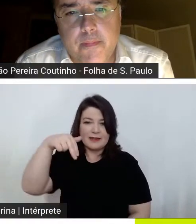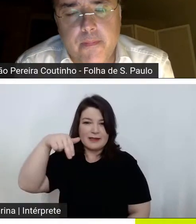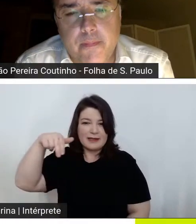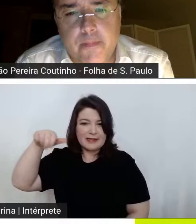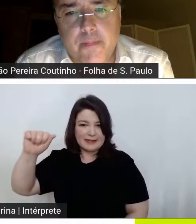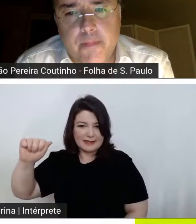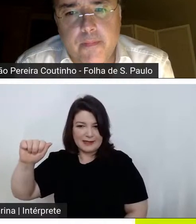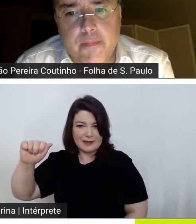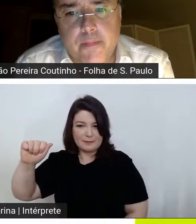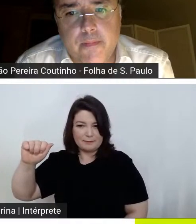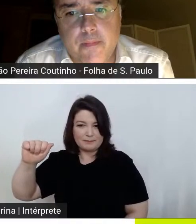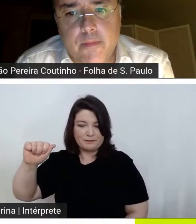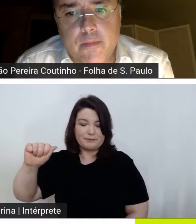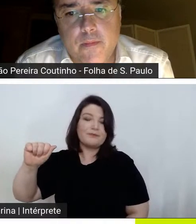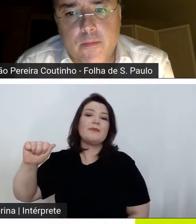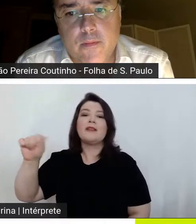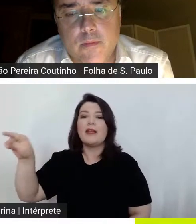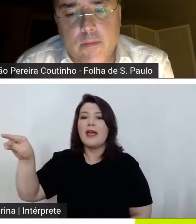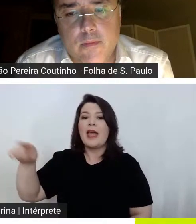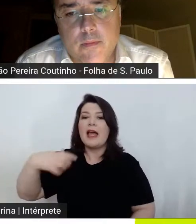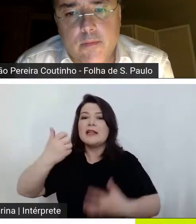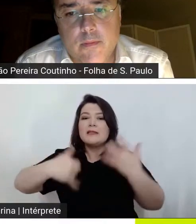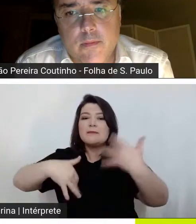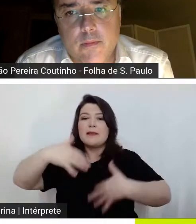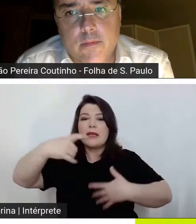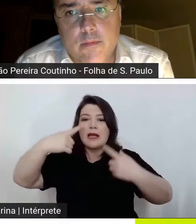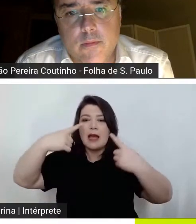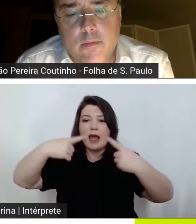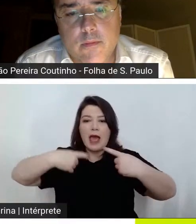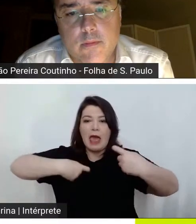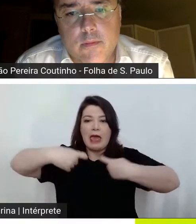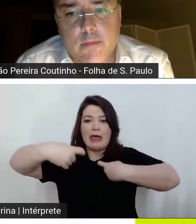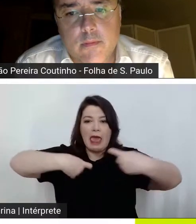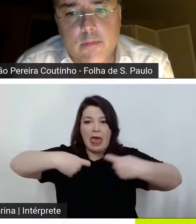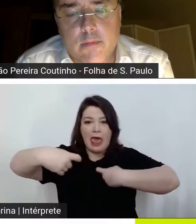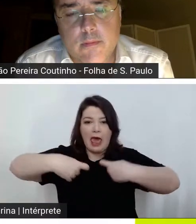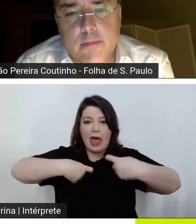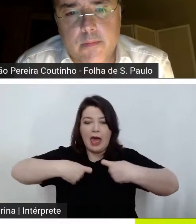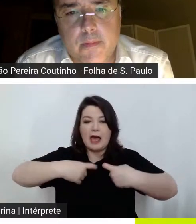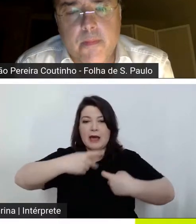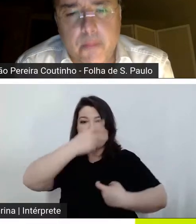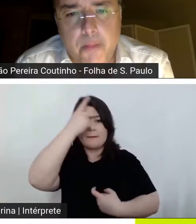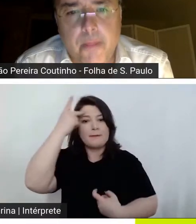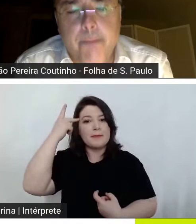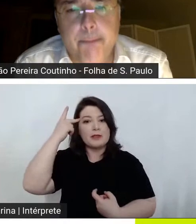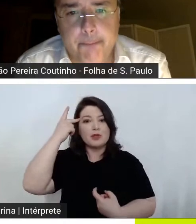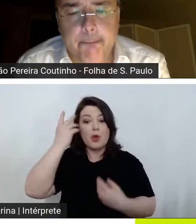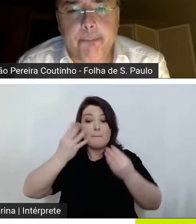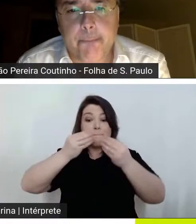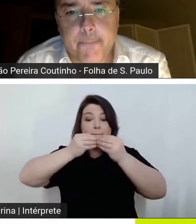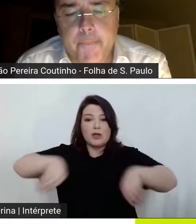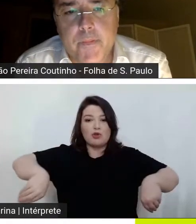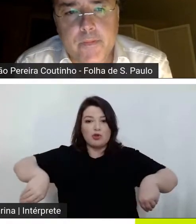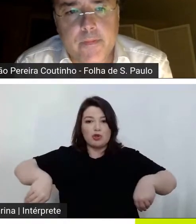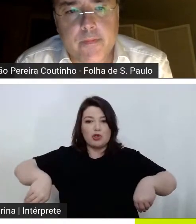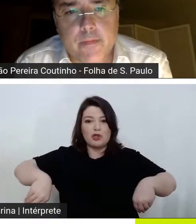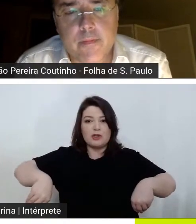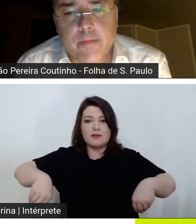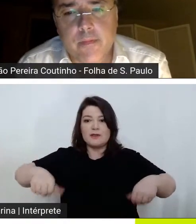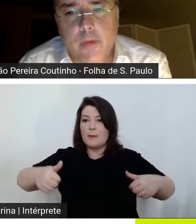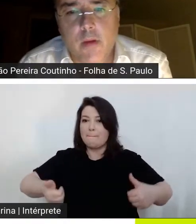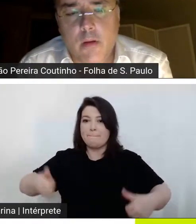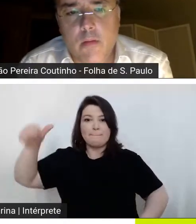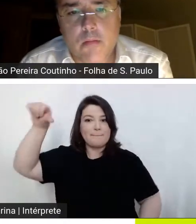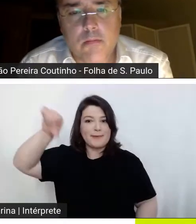e que ela fala qual que é o maior prejuízo para o indivíduo quando ele está numa sociedade e no